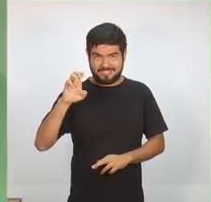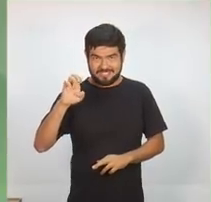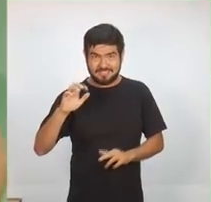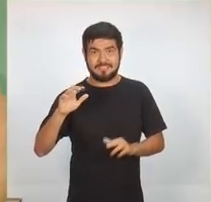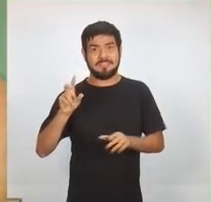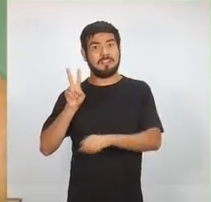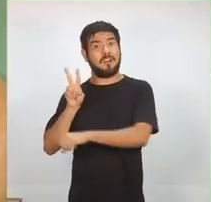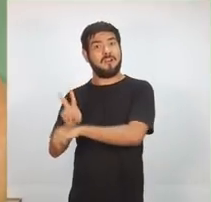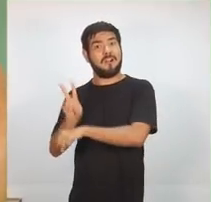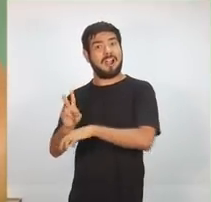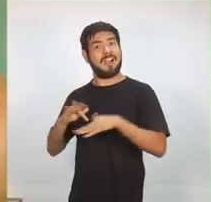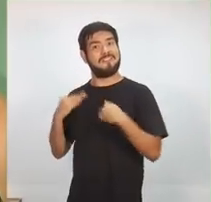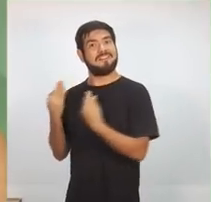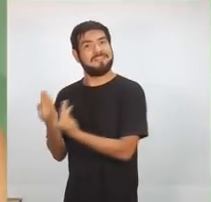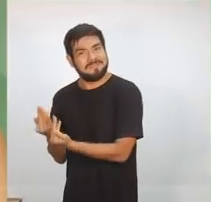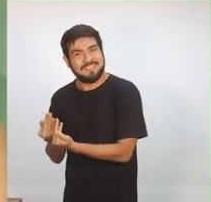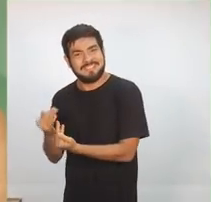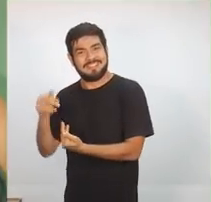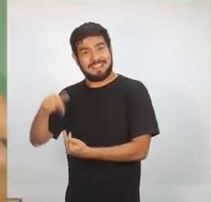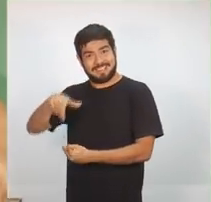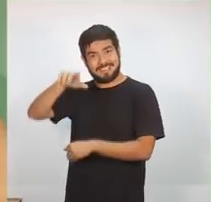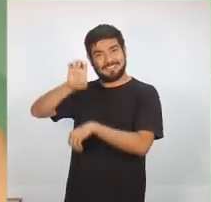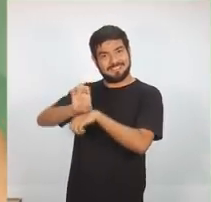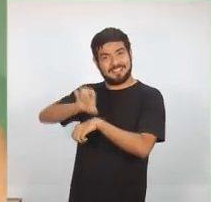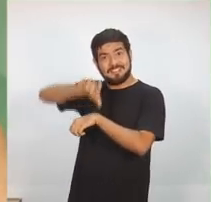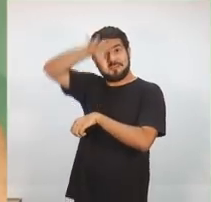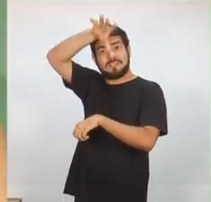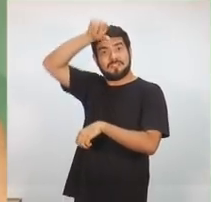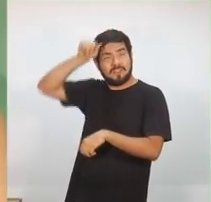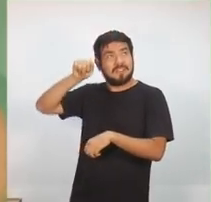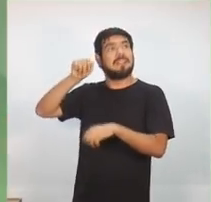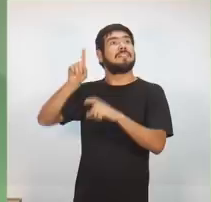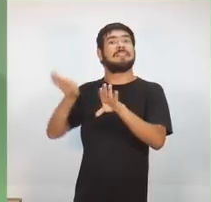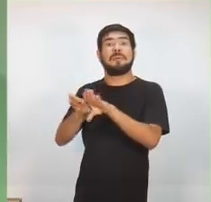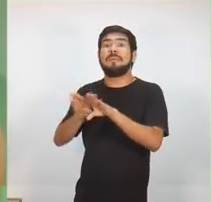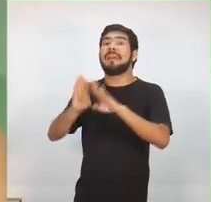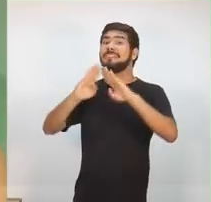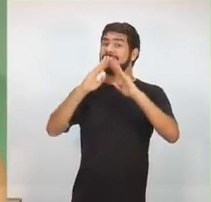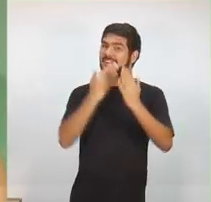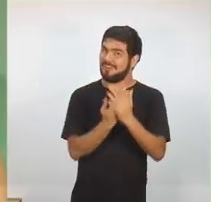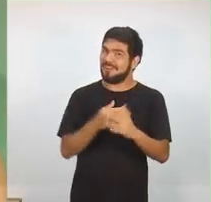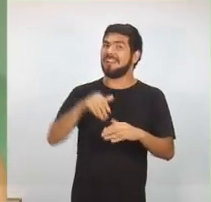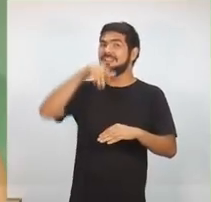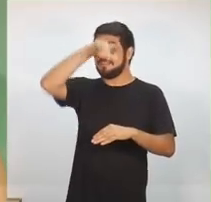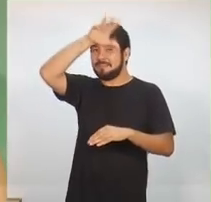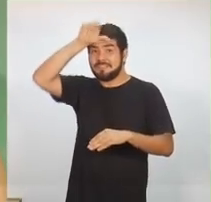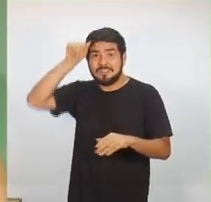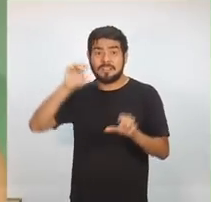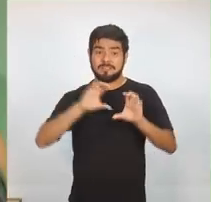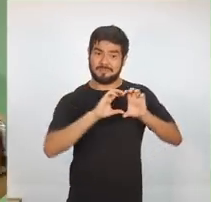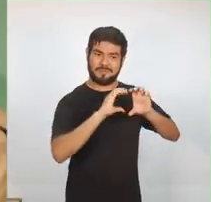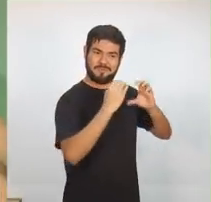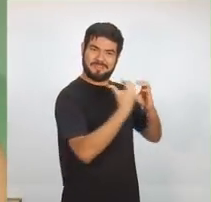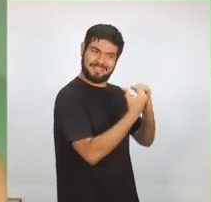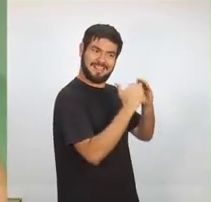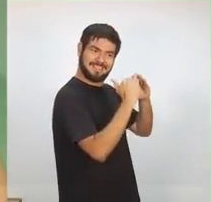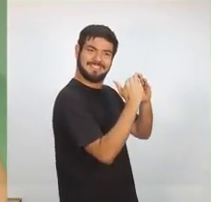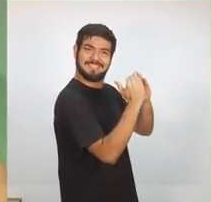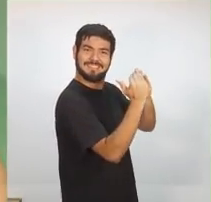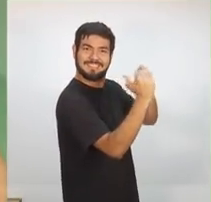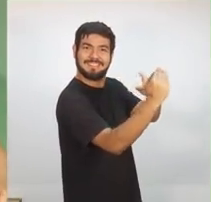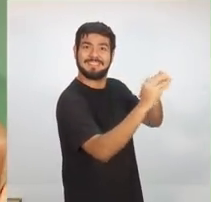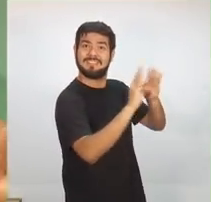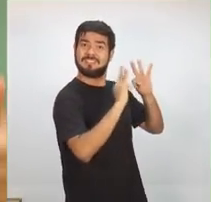Nós vamos dotar o Estado do Amazonas, as escolas do Amazonas, as comunidades do Estado do Amazonas, de condições